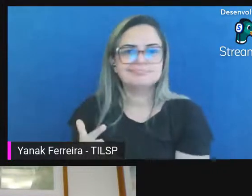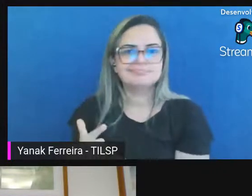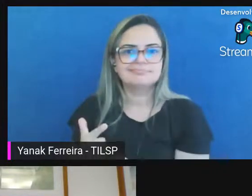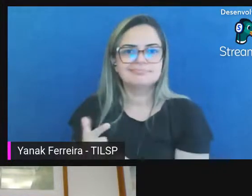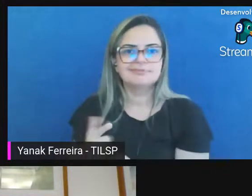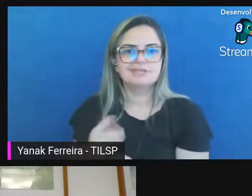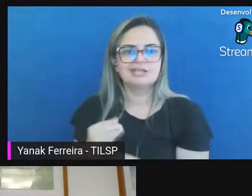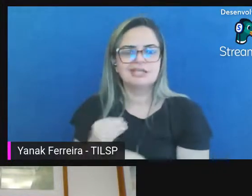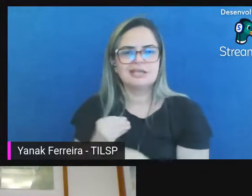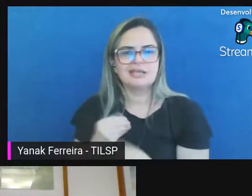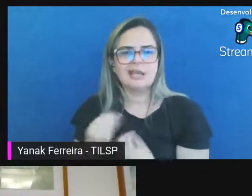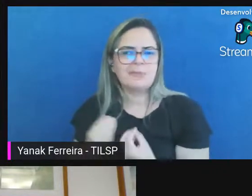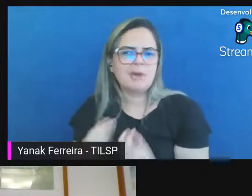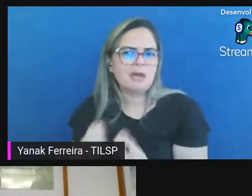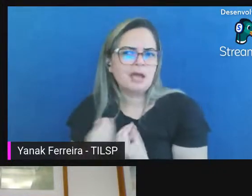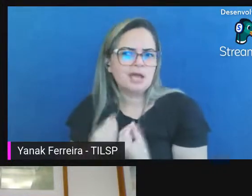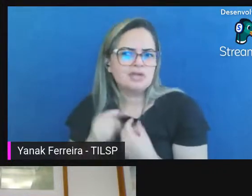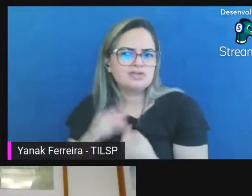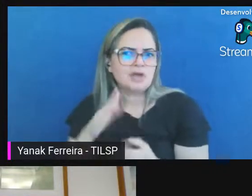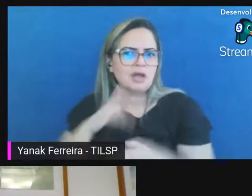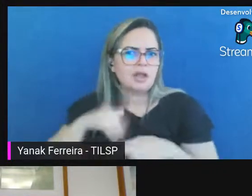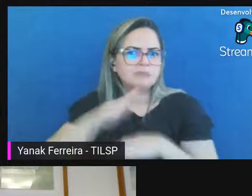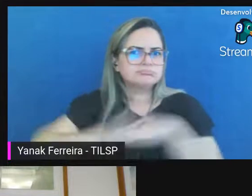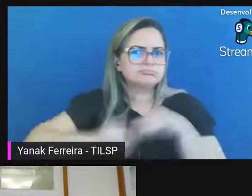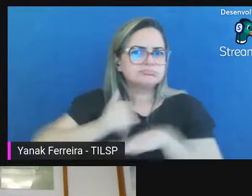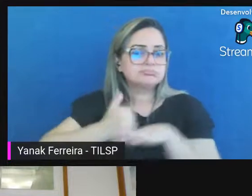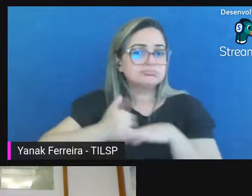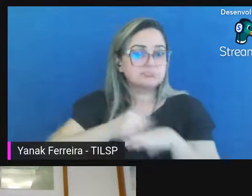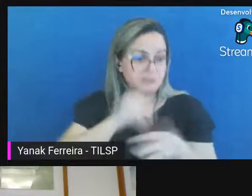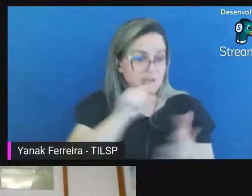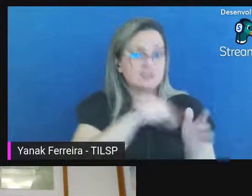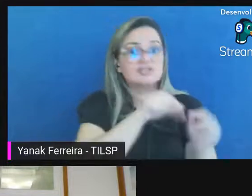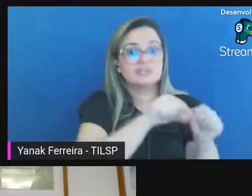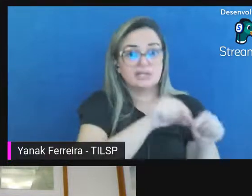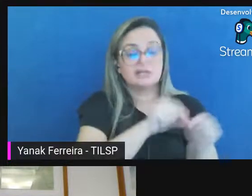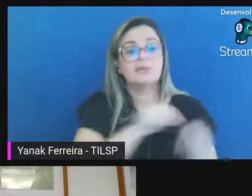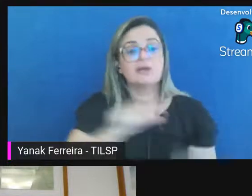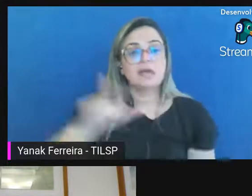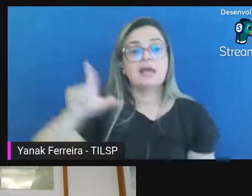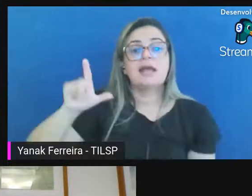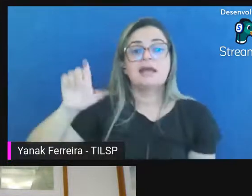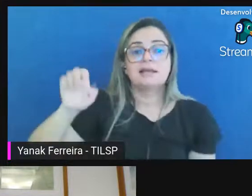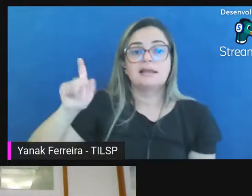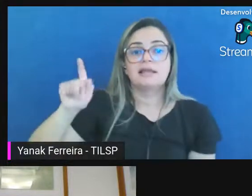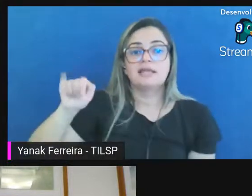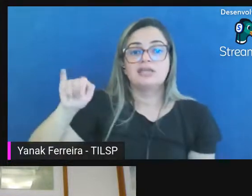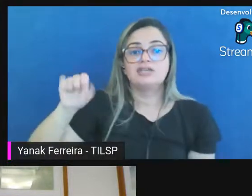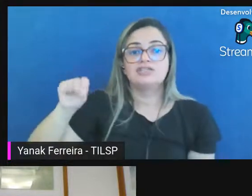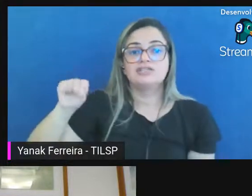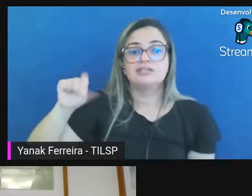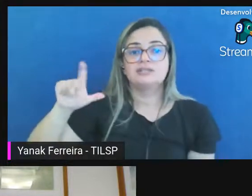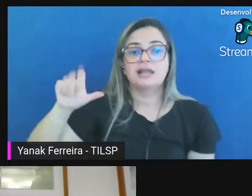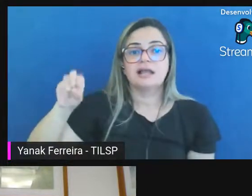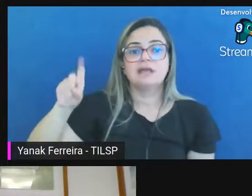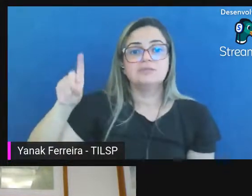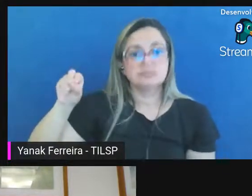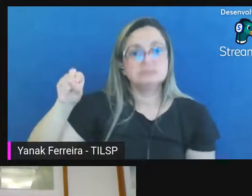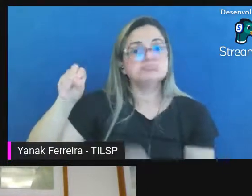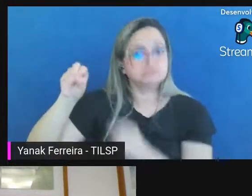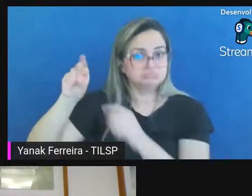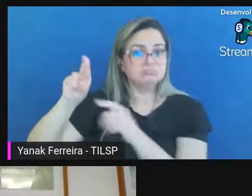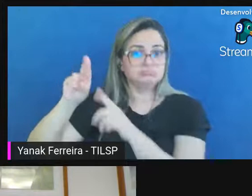a nós afeta o legislador também bom que o conselho nacional de arquivos